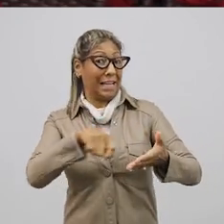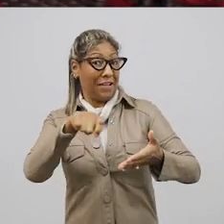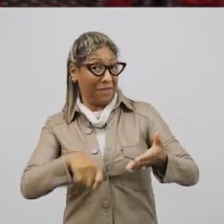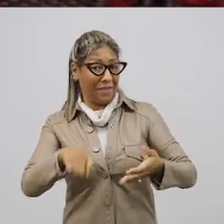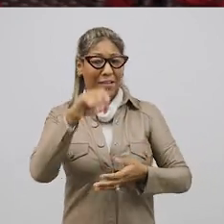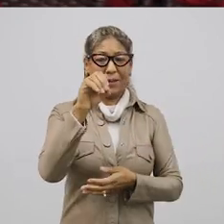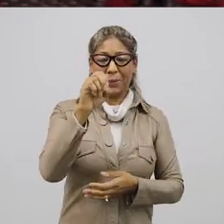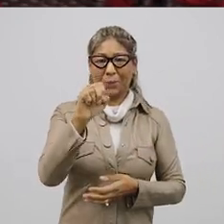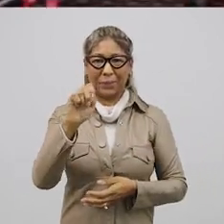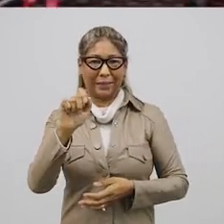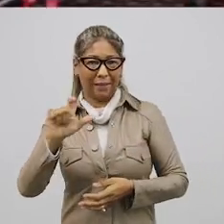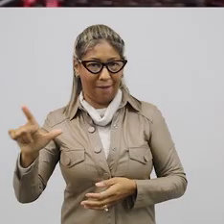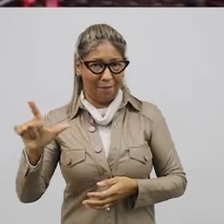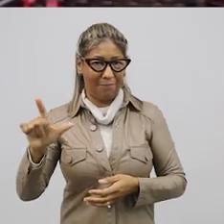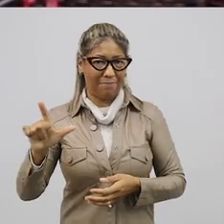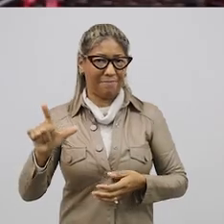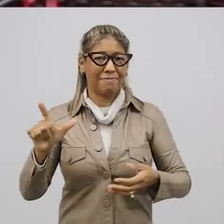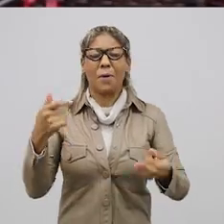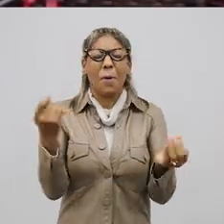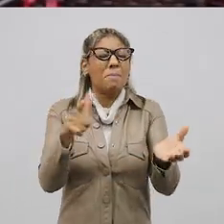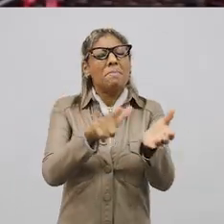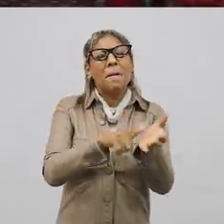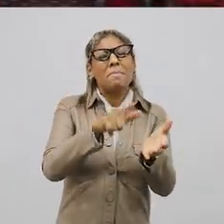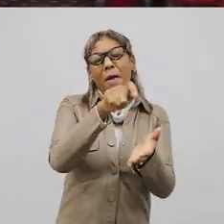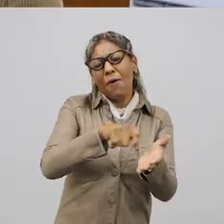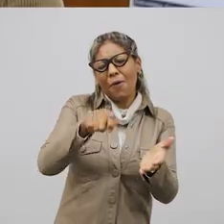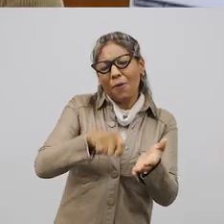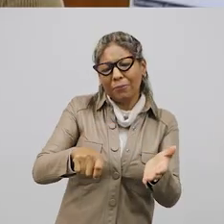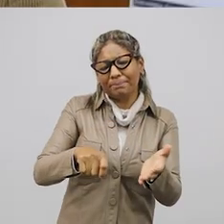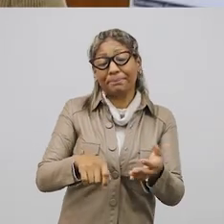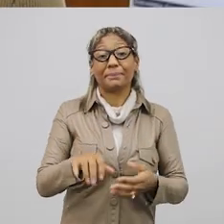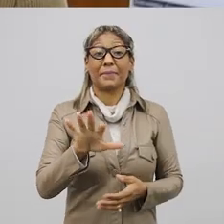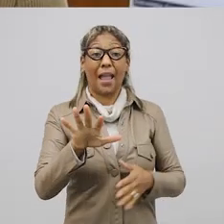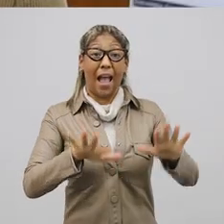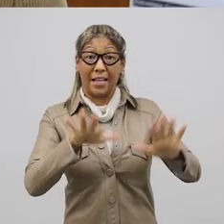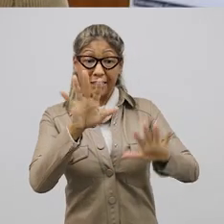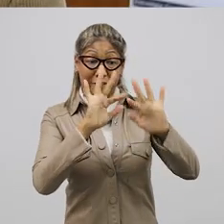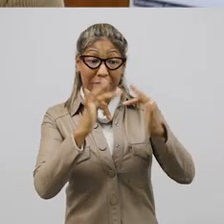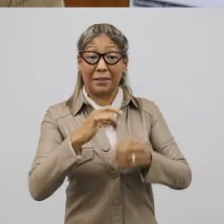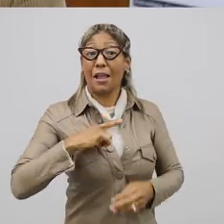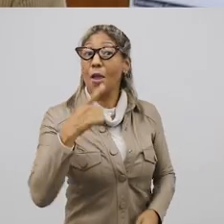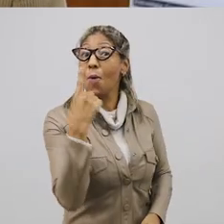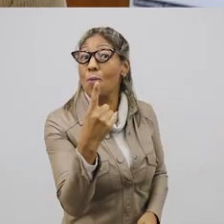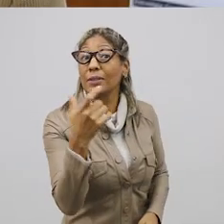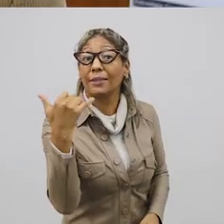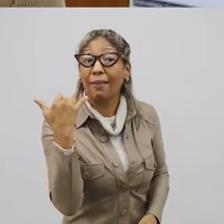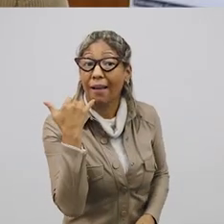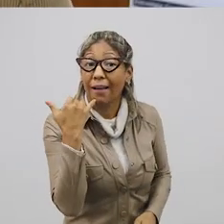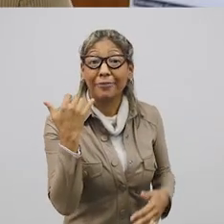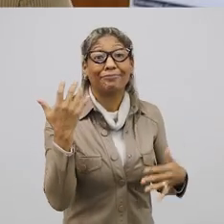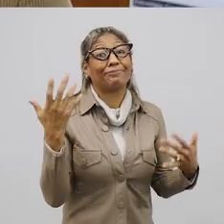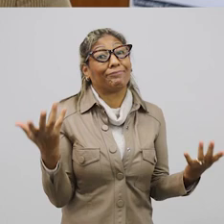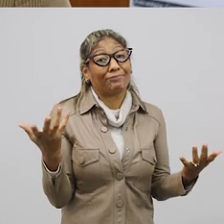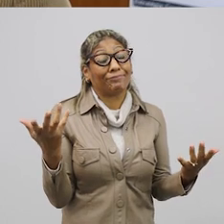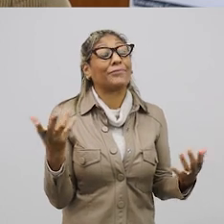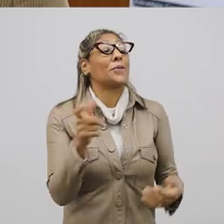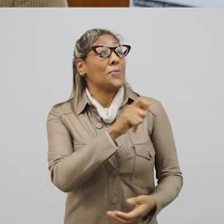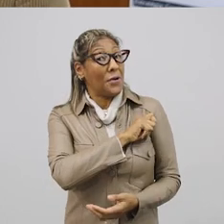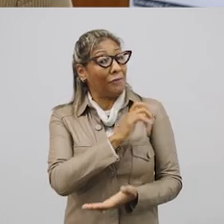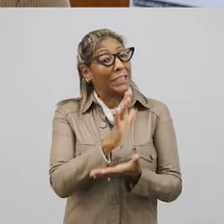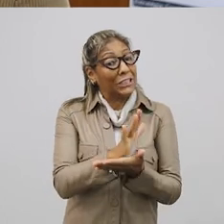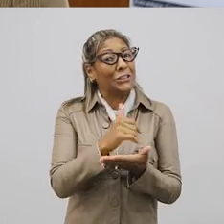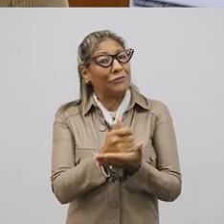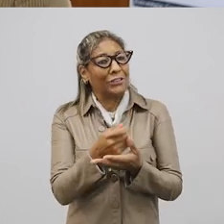cordel sobre a tal La Casa de Papel. A gente sabe que, às vezes, uma família só tem um telefone celular. E o aluno